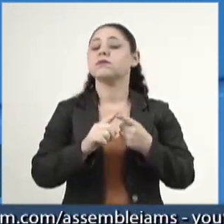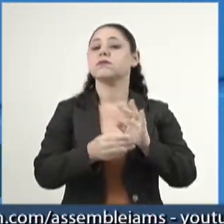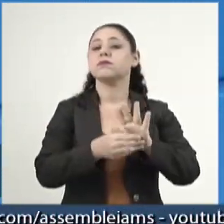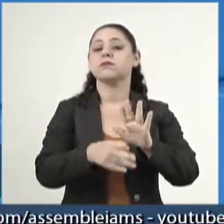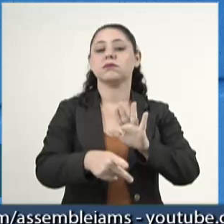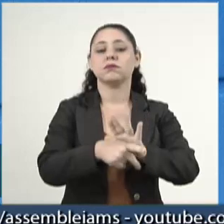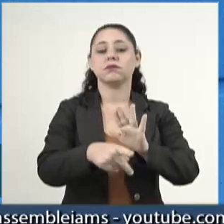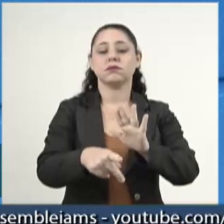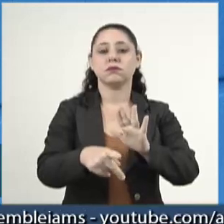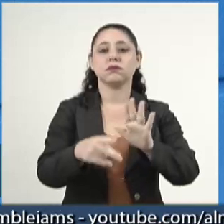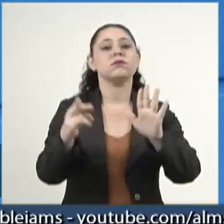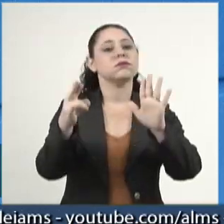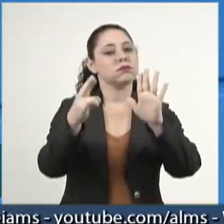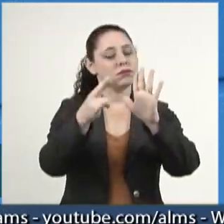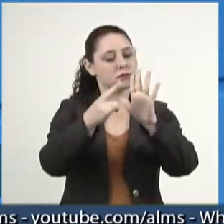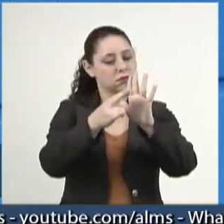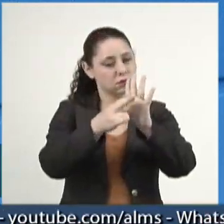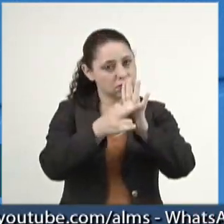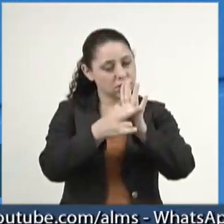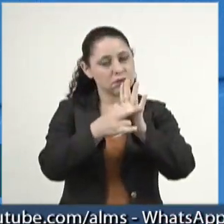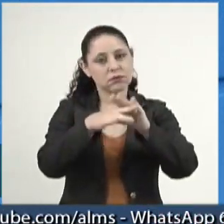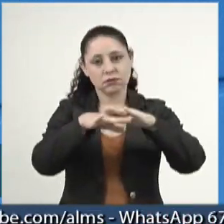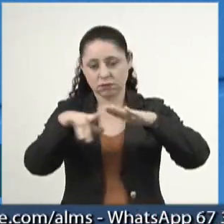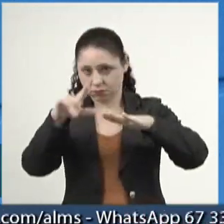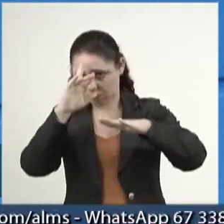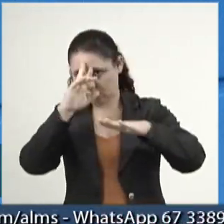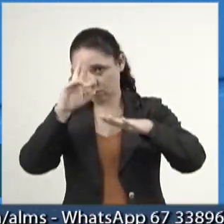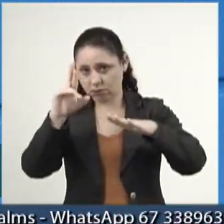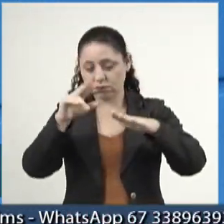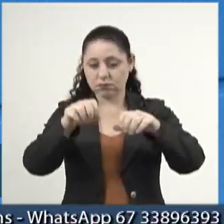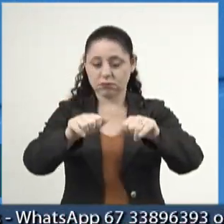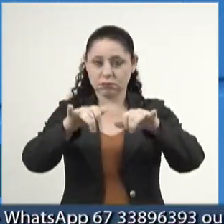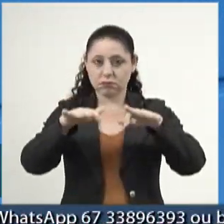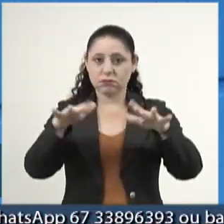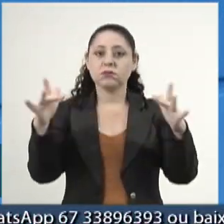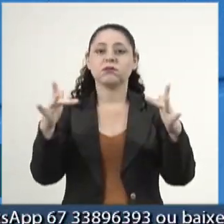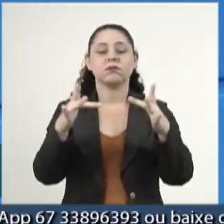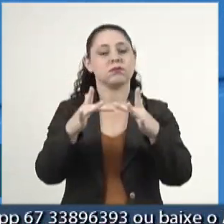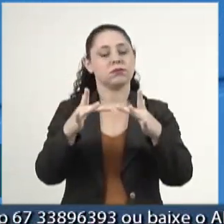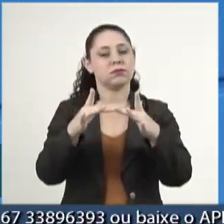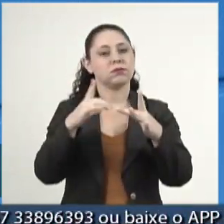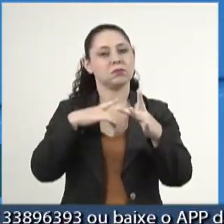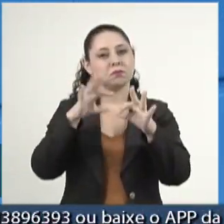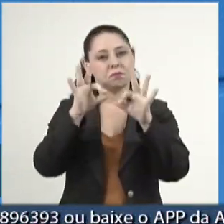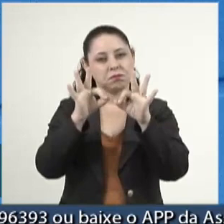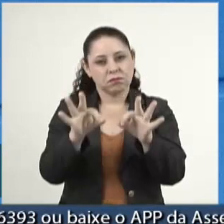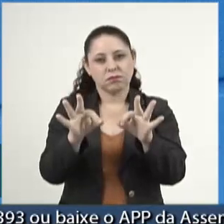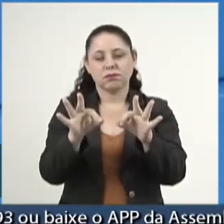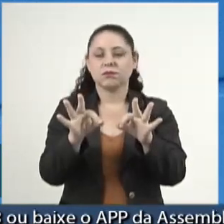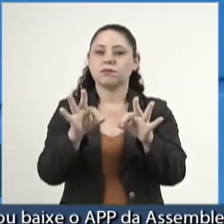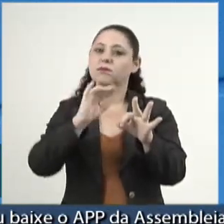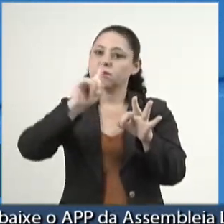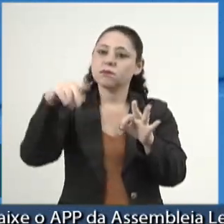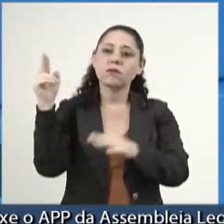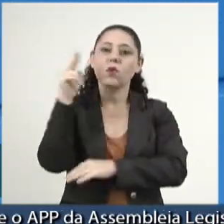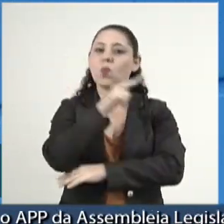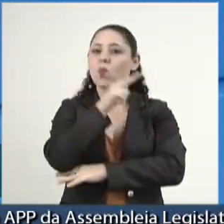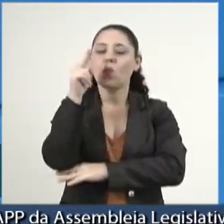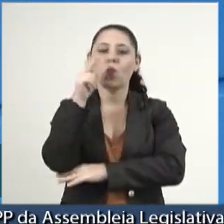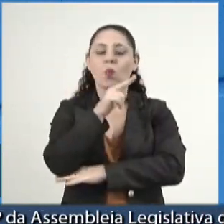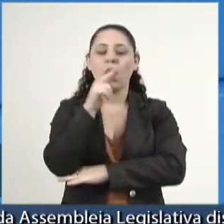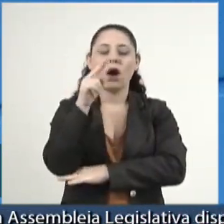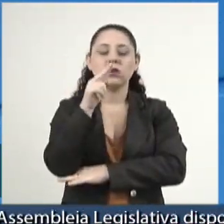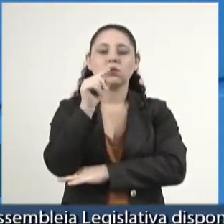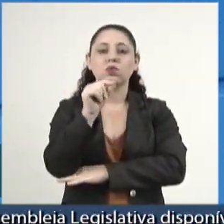indico à mesa, na forma regimental, que após ouvindo o colenso do plenário, seja encaminhado com o gênero expediente